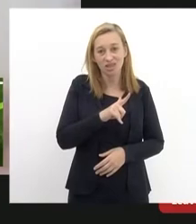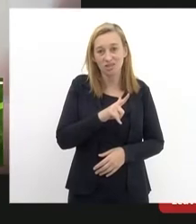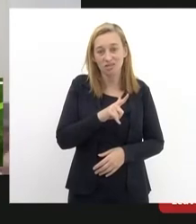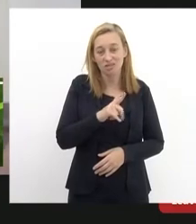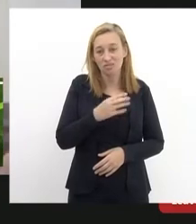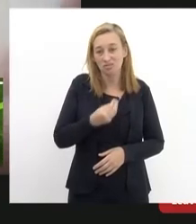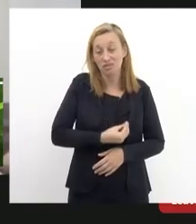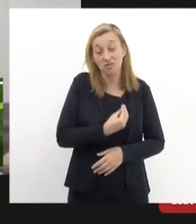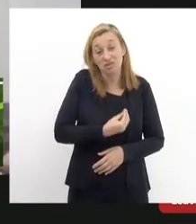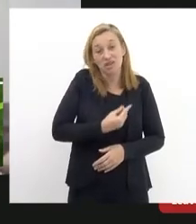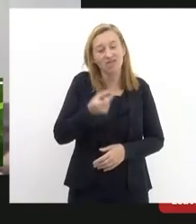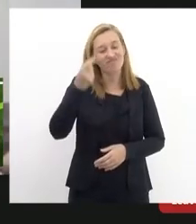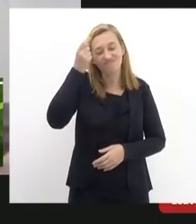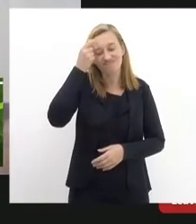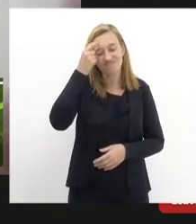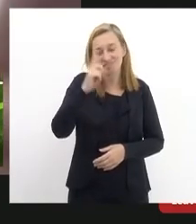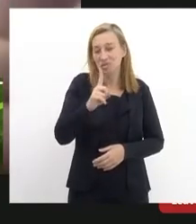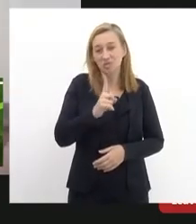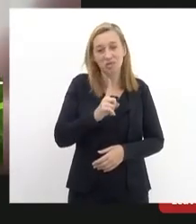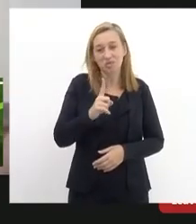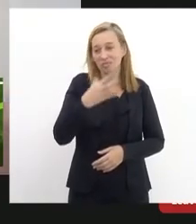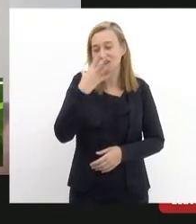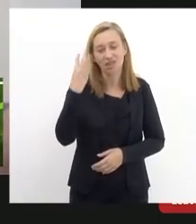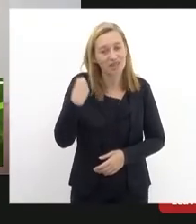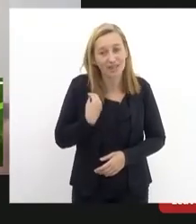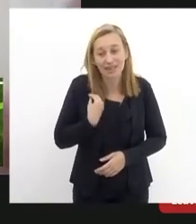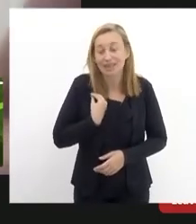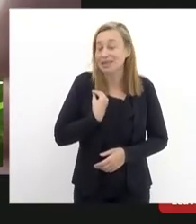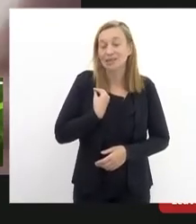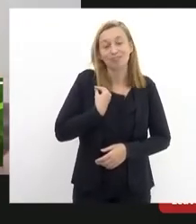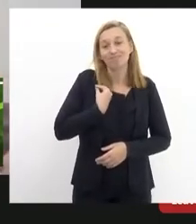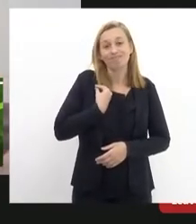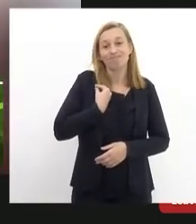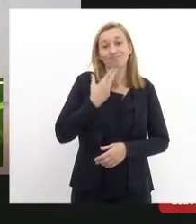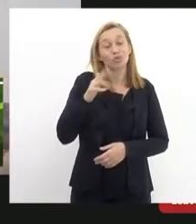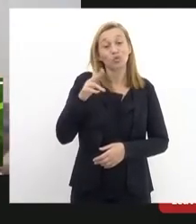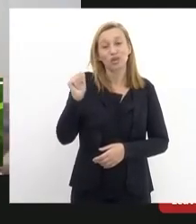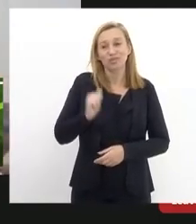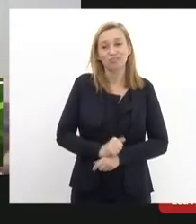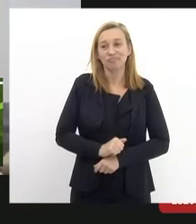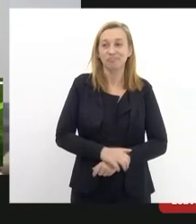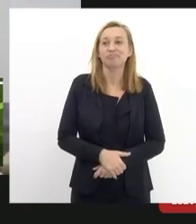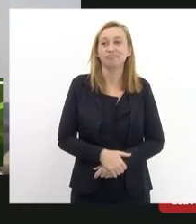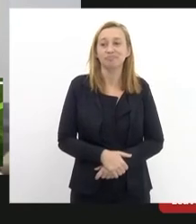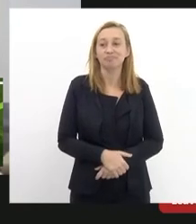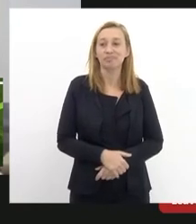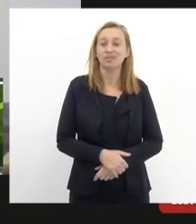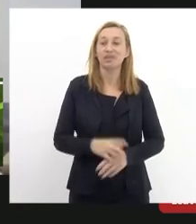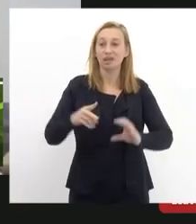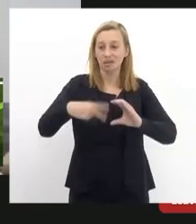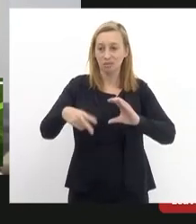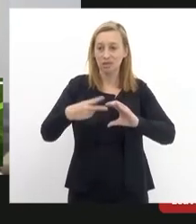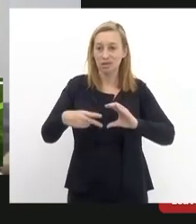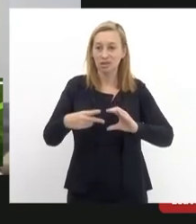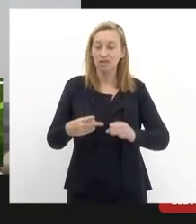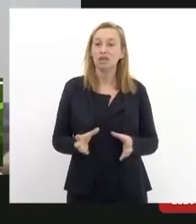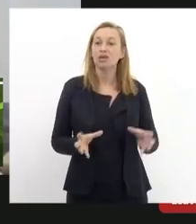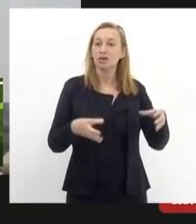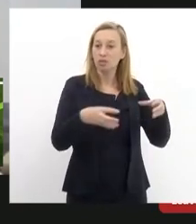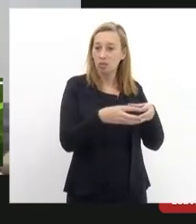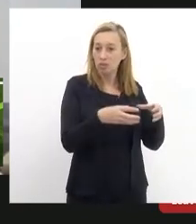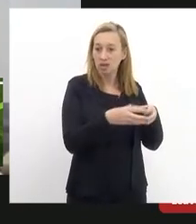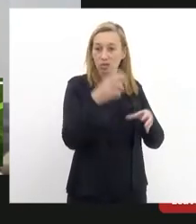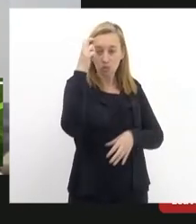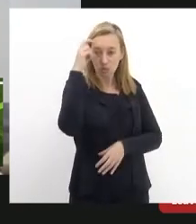então essa memória não pode ser apagada nós não podemos perder isso de vista nunca na Câmara Municipal eu presido a comissão de cultura